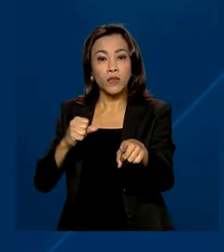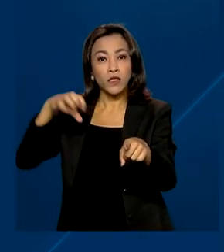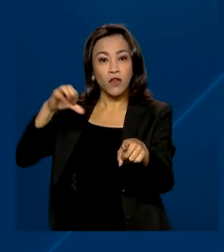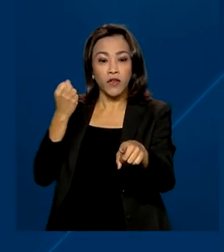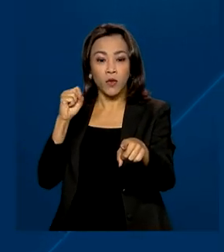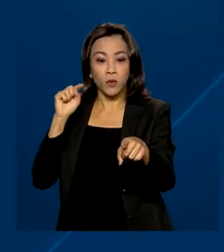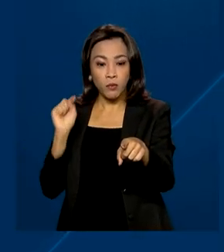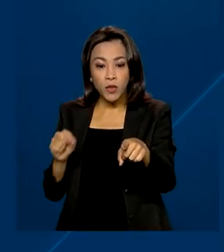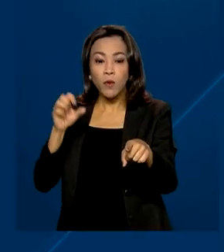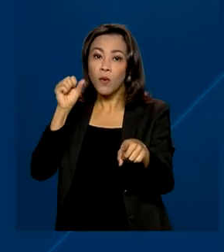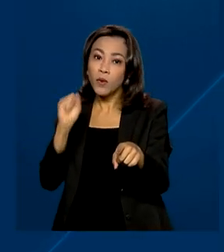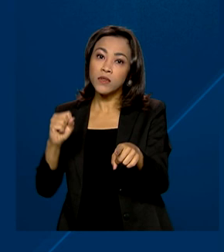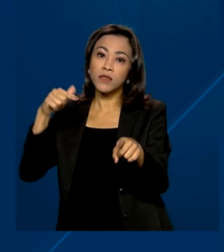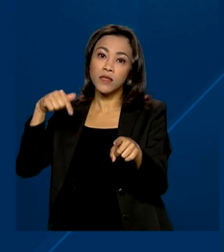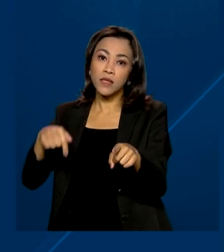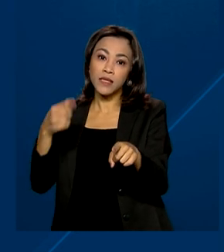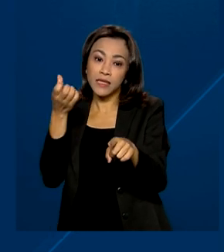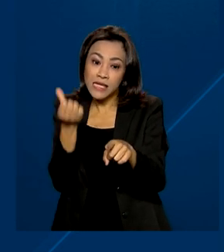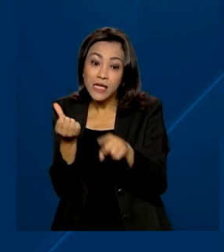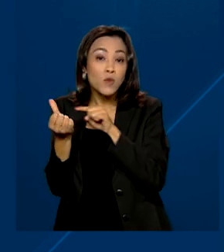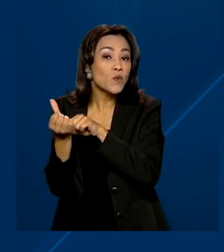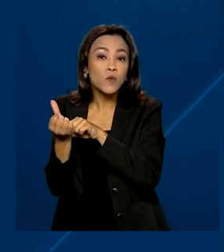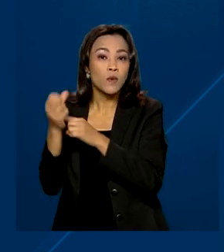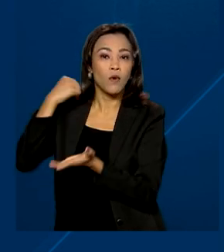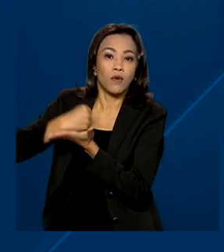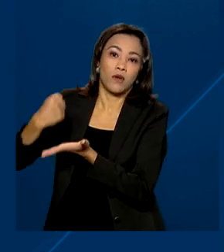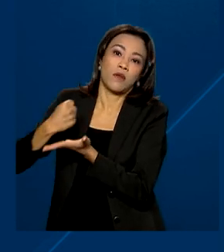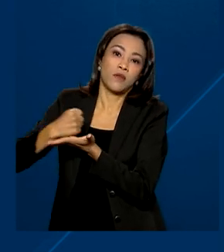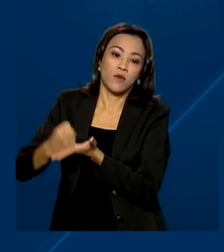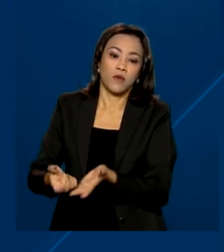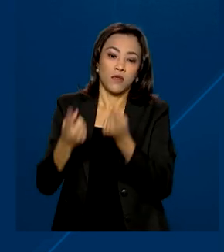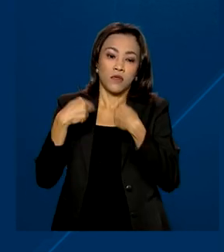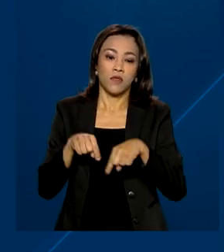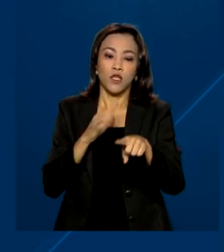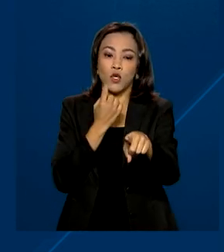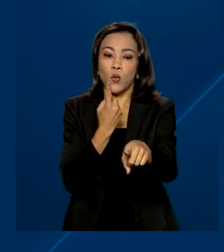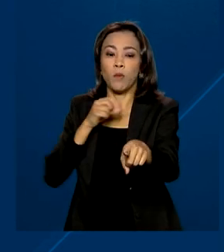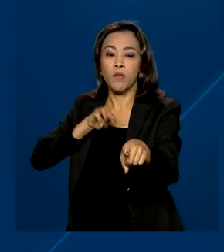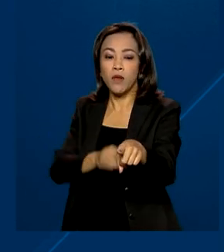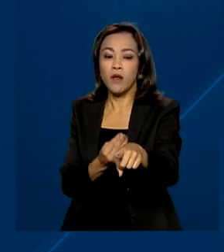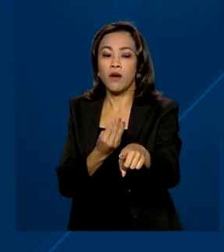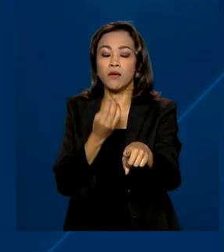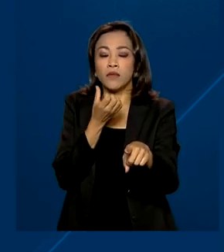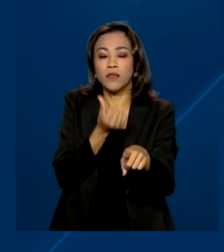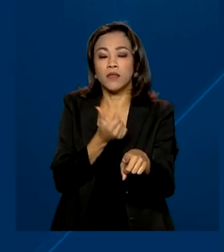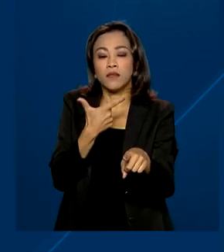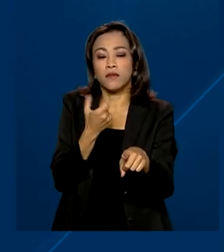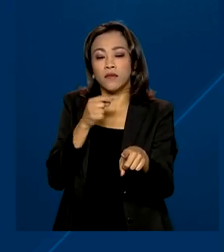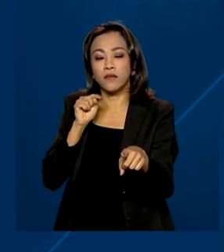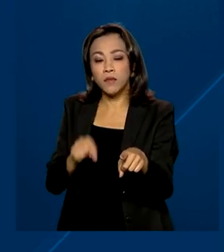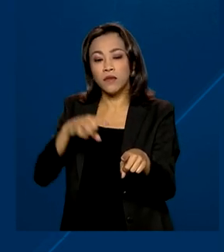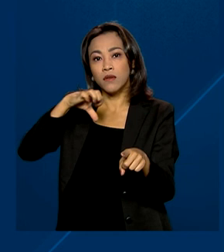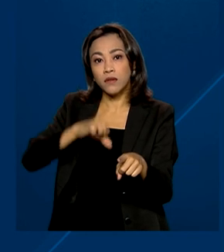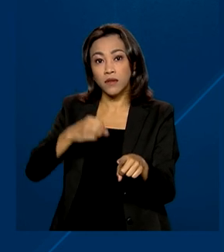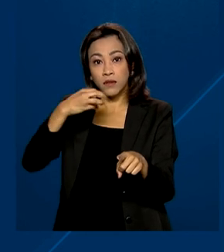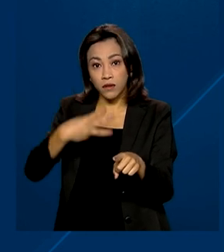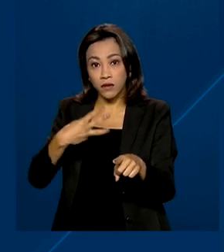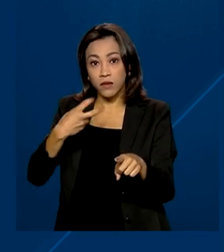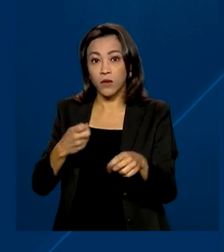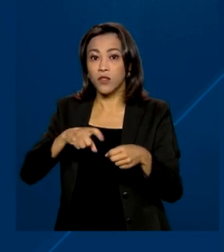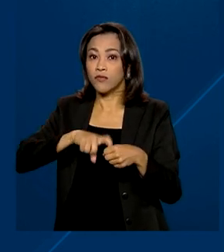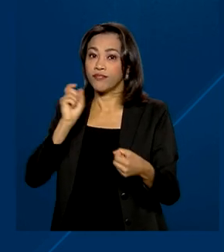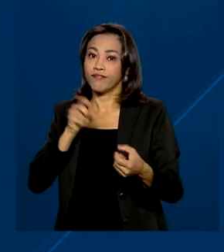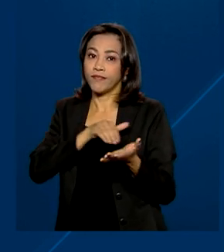876 contratações e 1 milhão 620 mil 932 desligamentos.